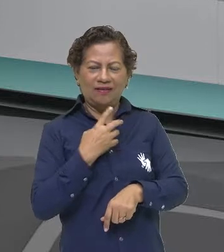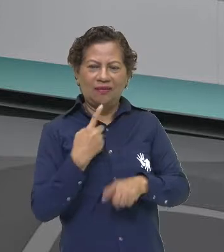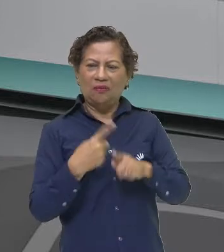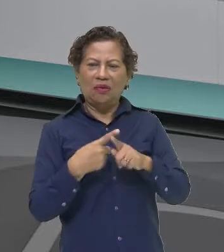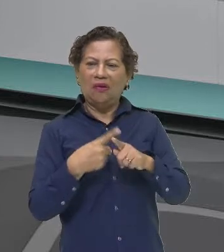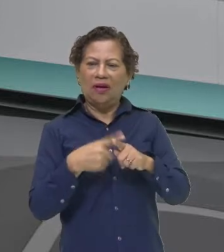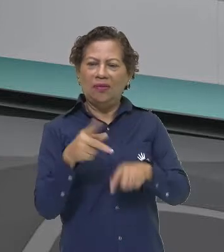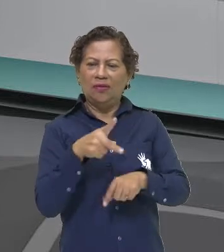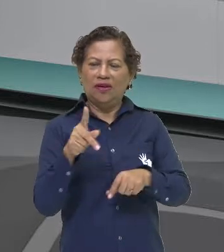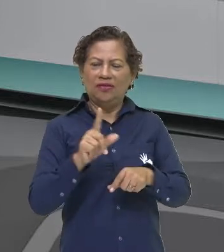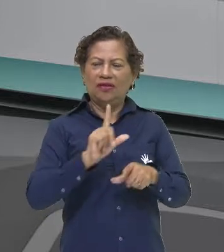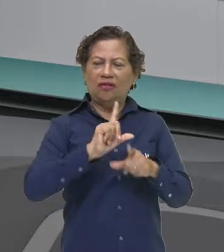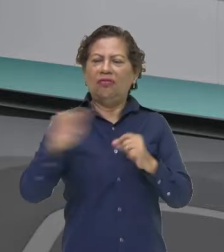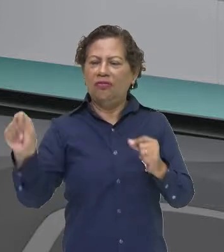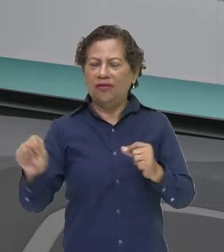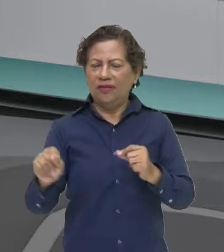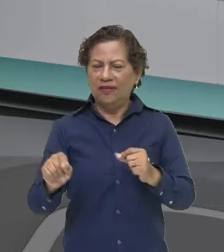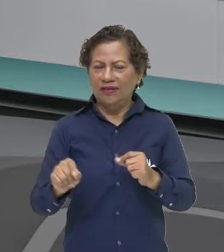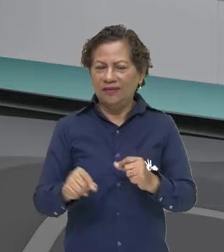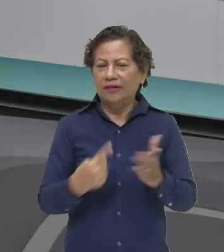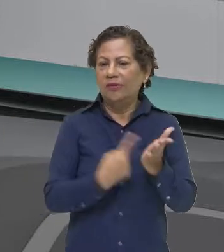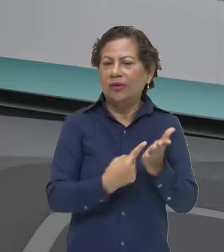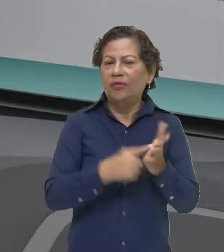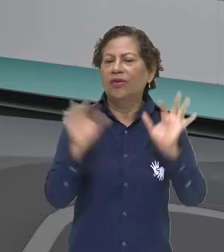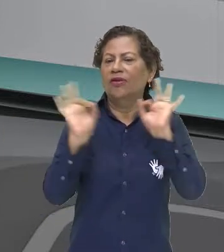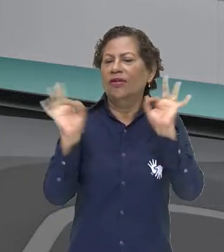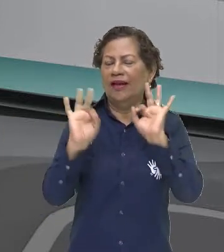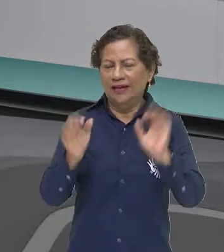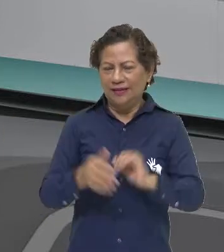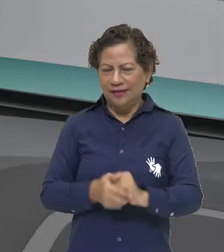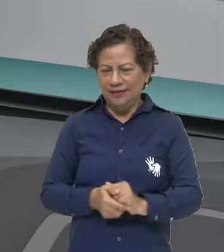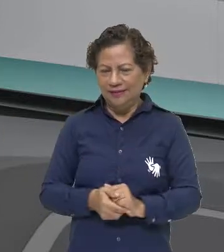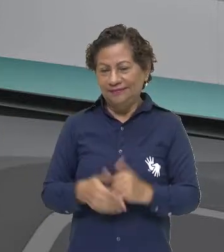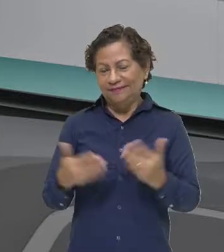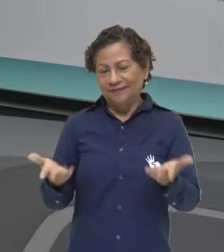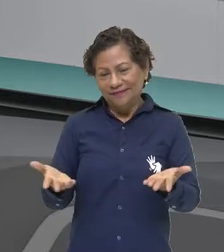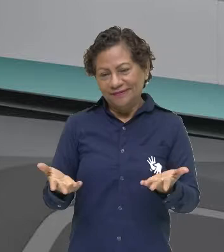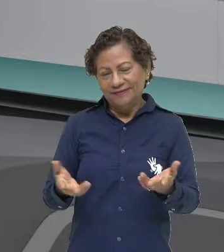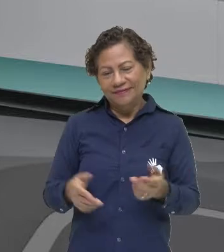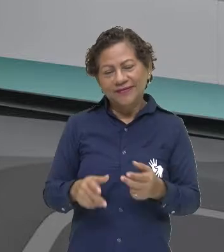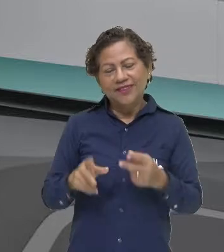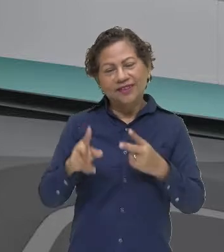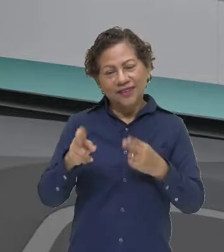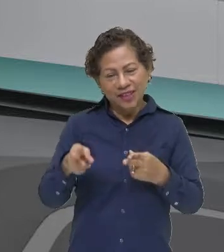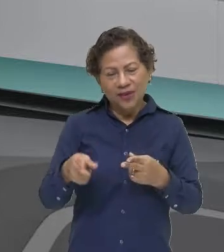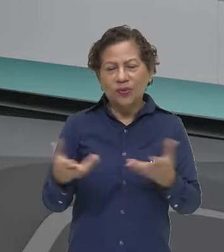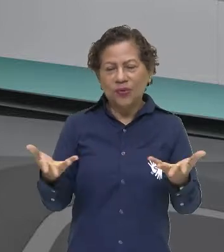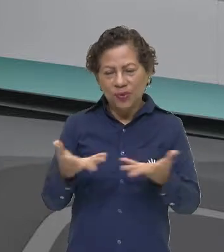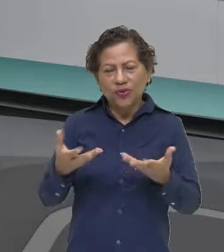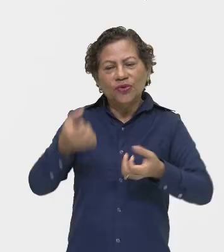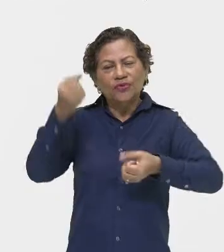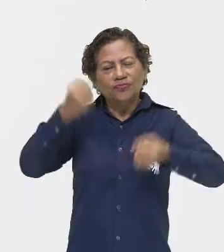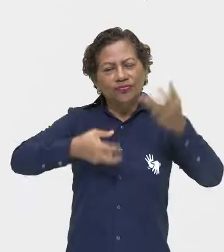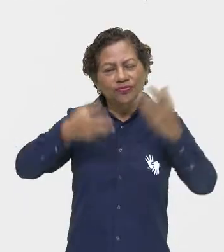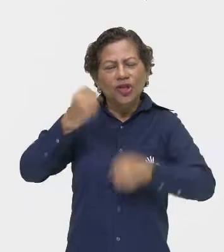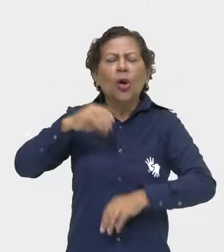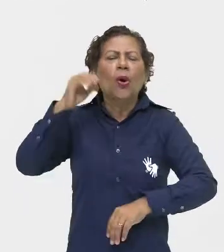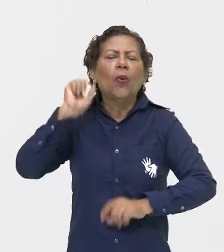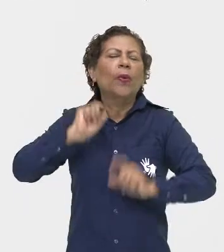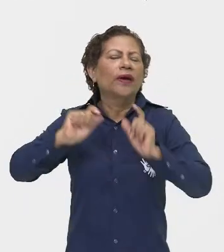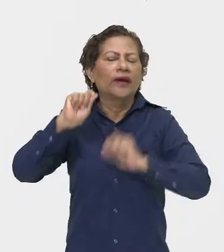esse impacto. Certo? Então, vamos ver agora o que é o dadaísmo na arte. Vamos lá?